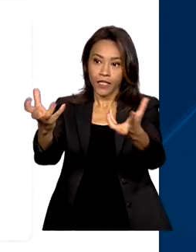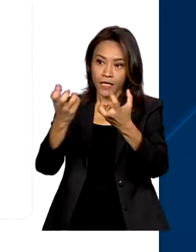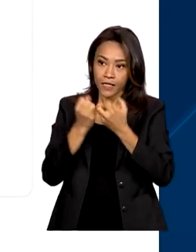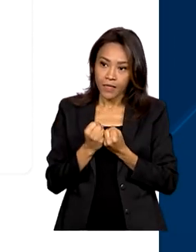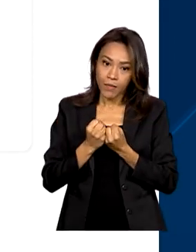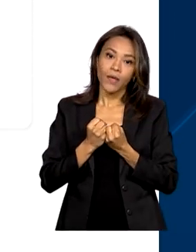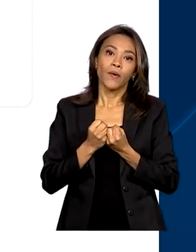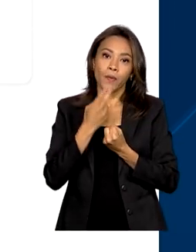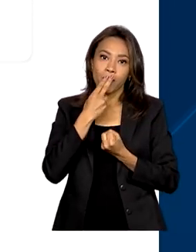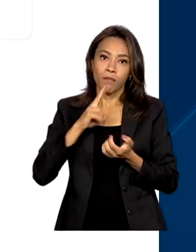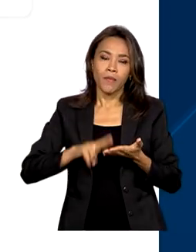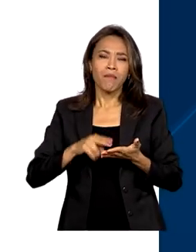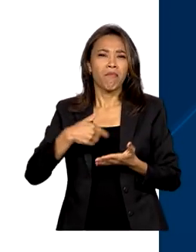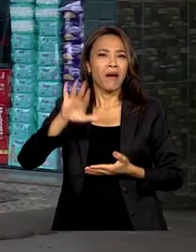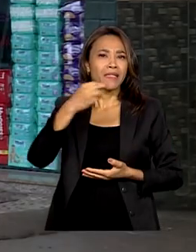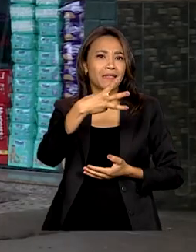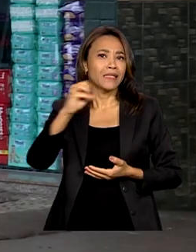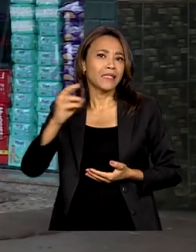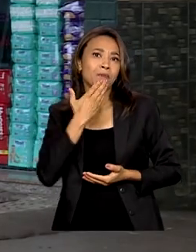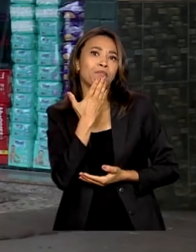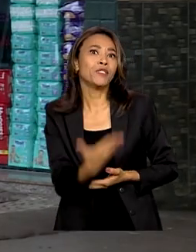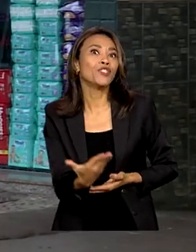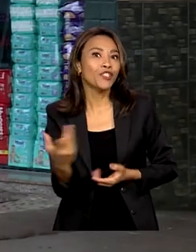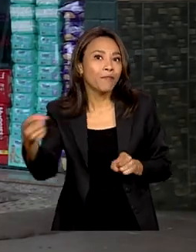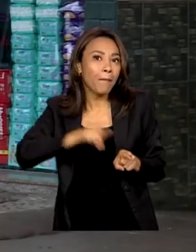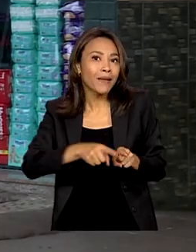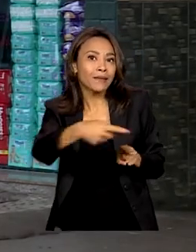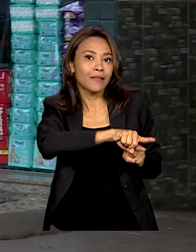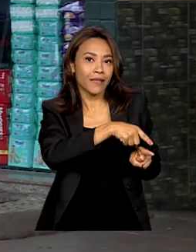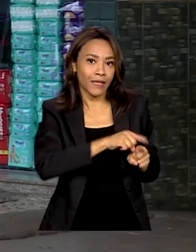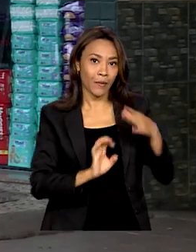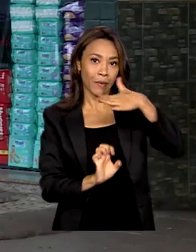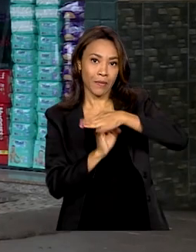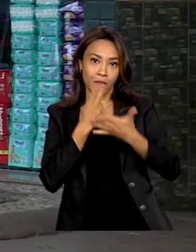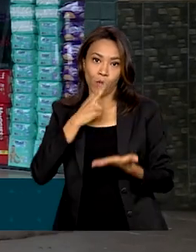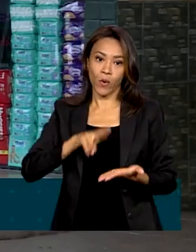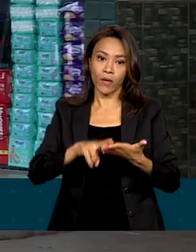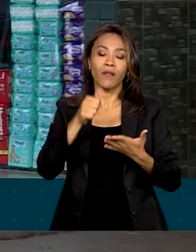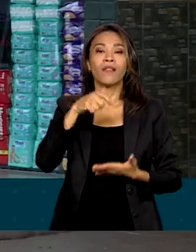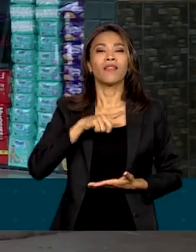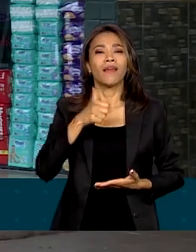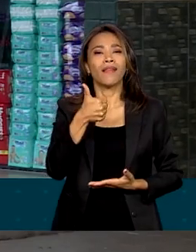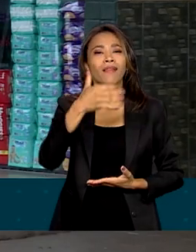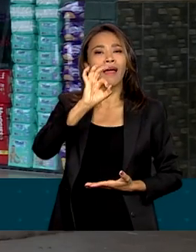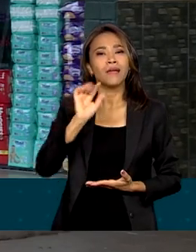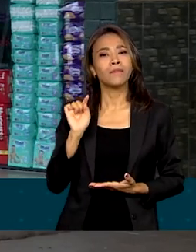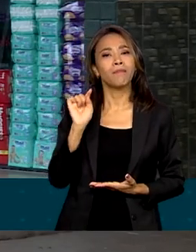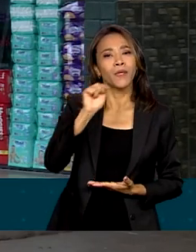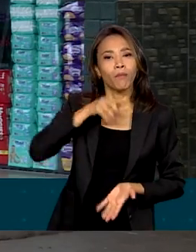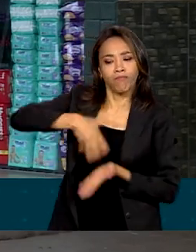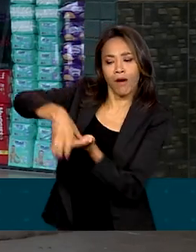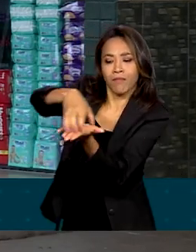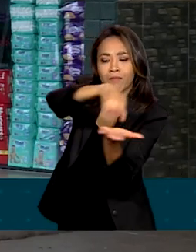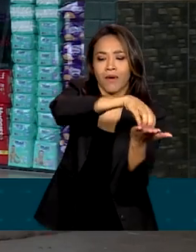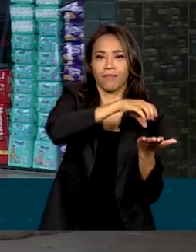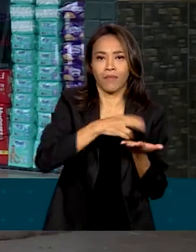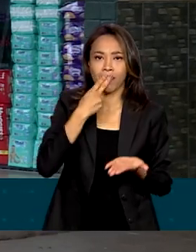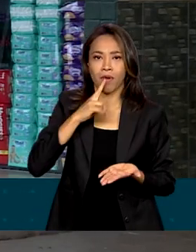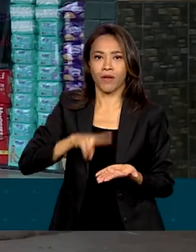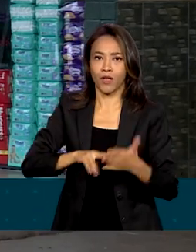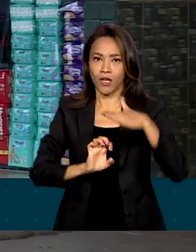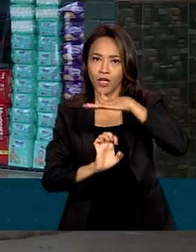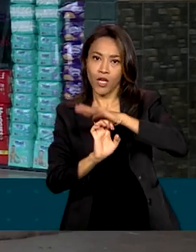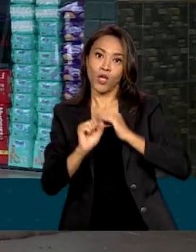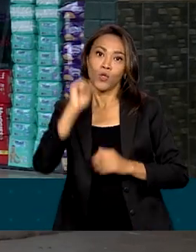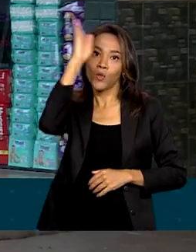300 pedidos de adesão. Ao todo, os Correios possuem quase 10 mil agências em todo o país. Com os postos